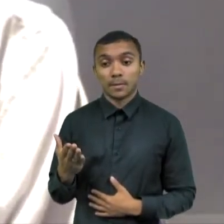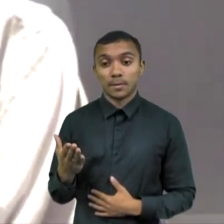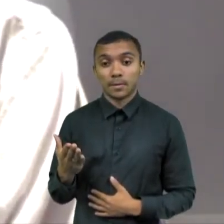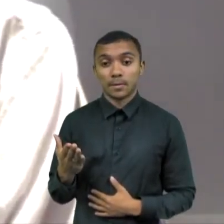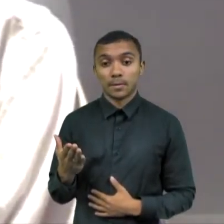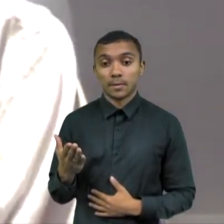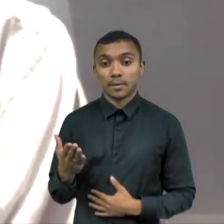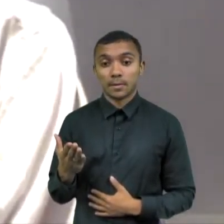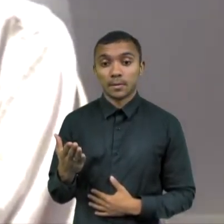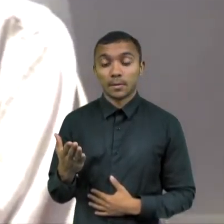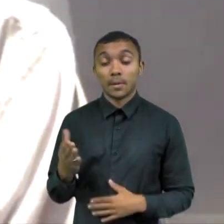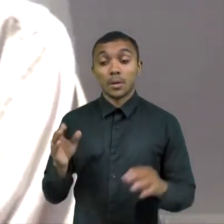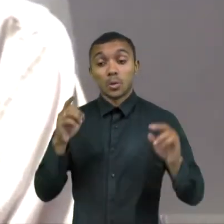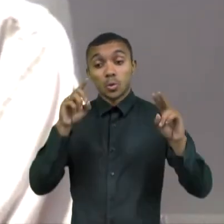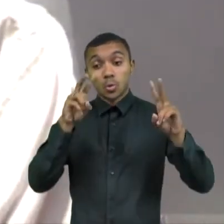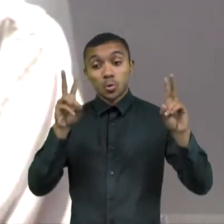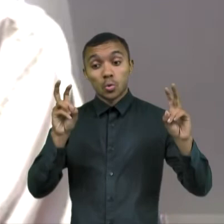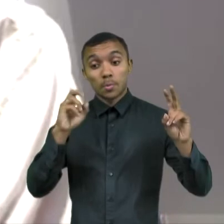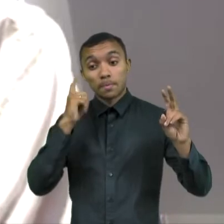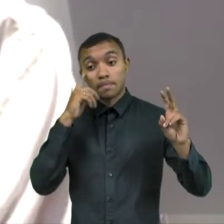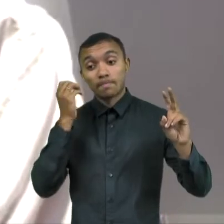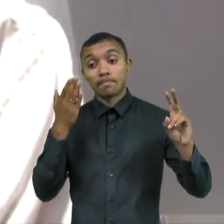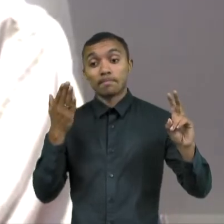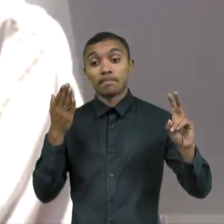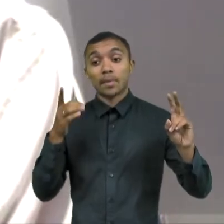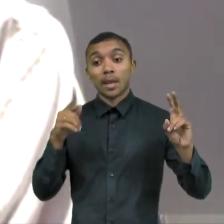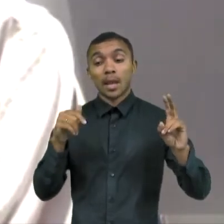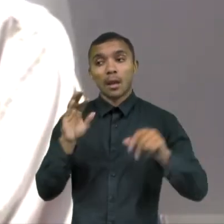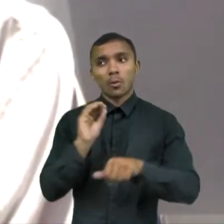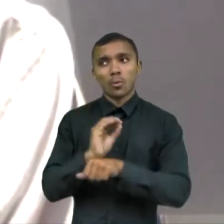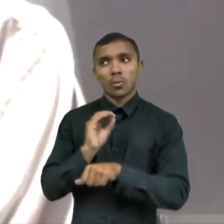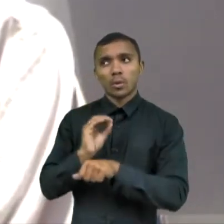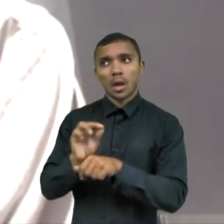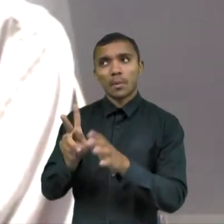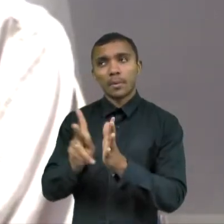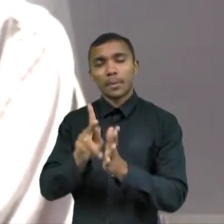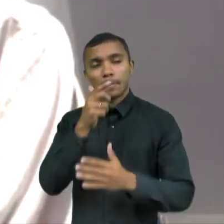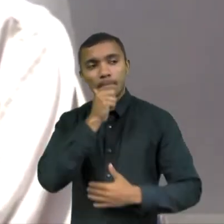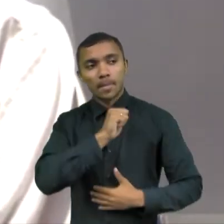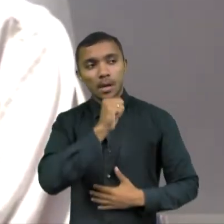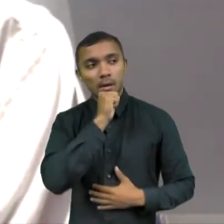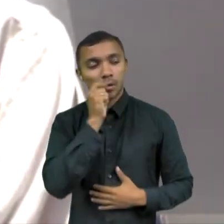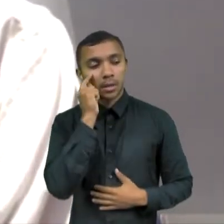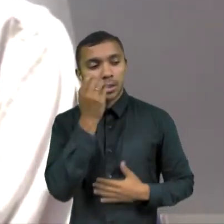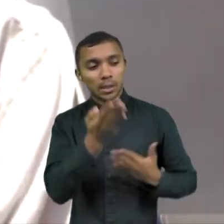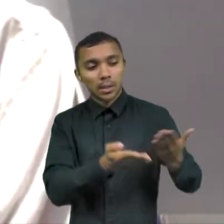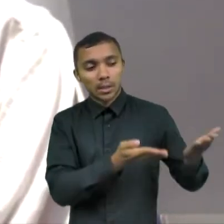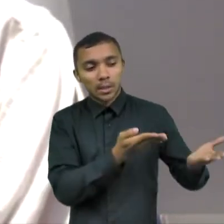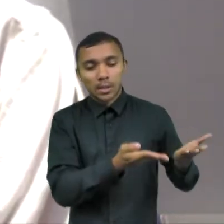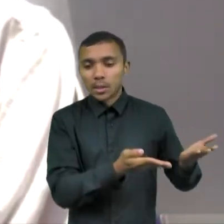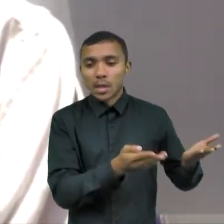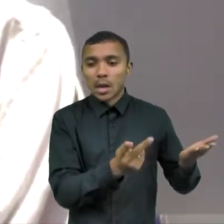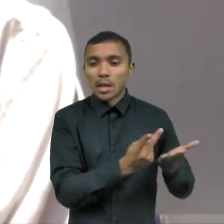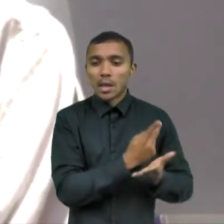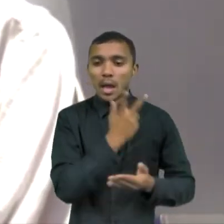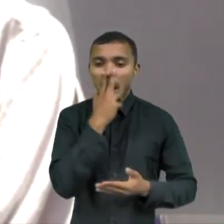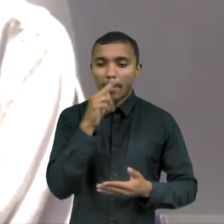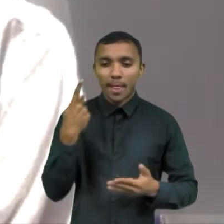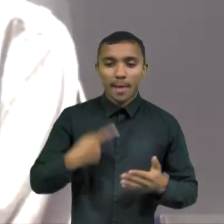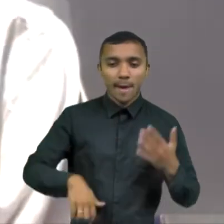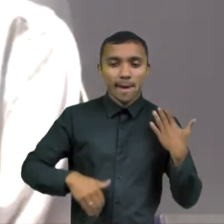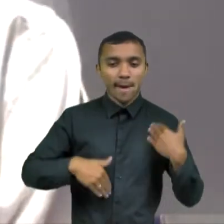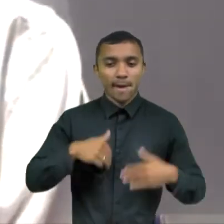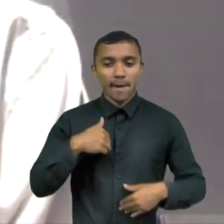relação a somente uma questão de cuidado de pai. É algo que eu digo que ele fica mais hormonal, ele é mais